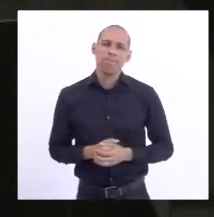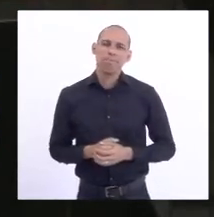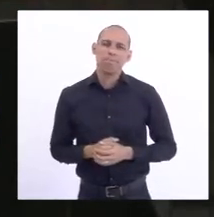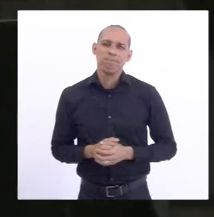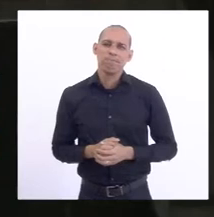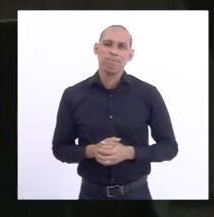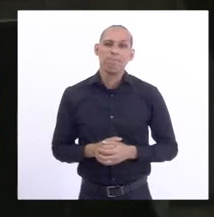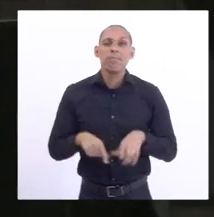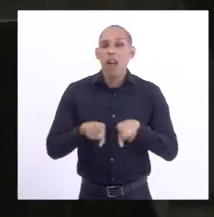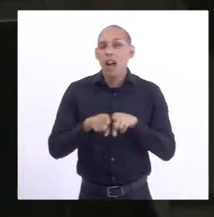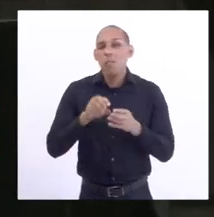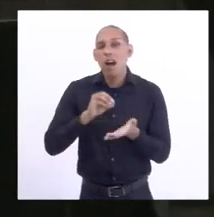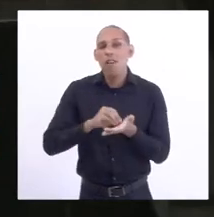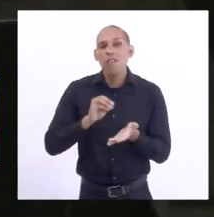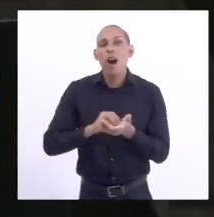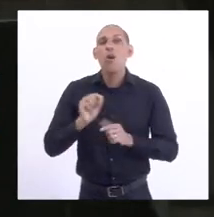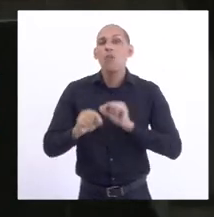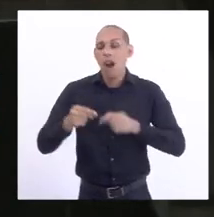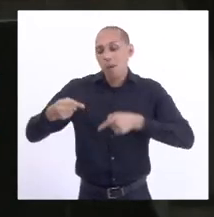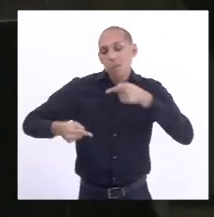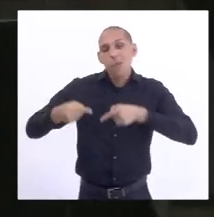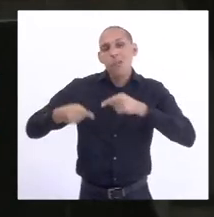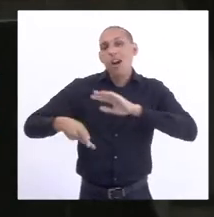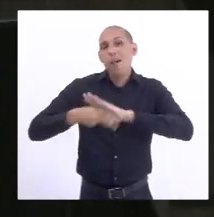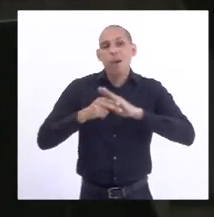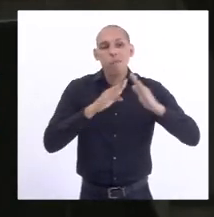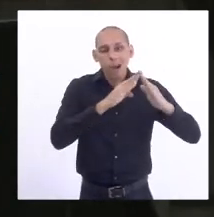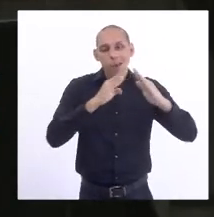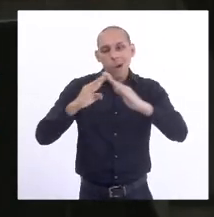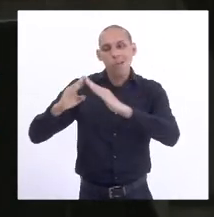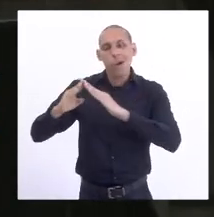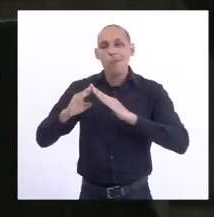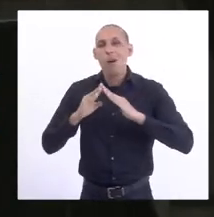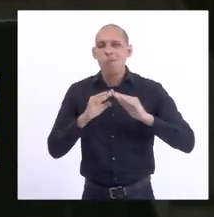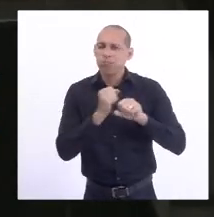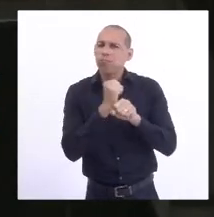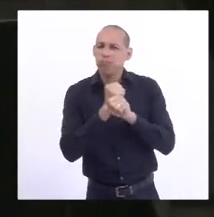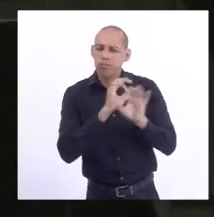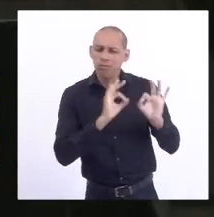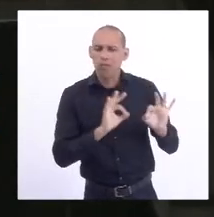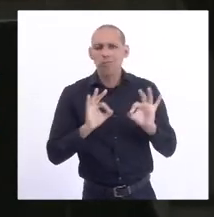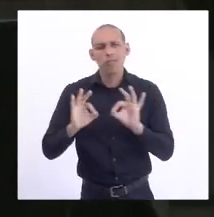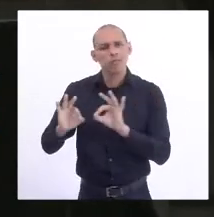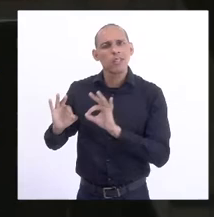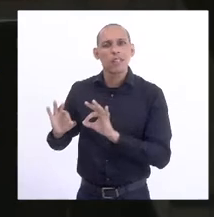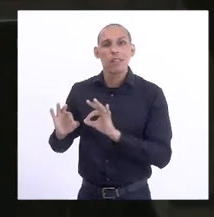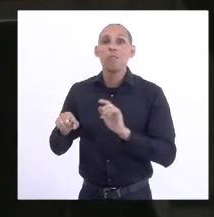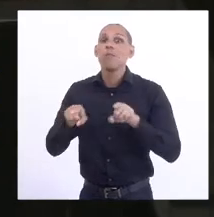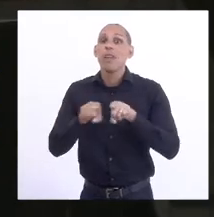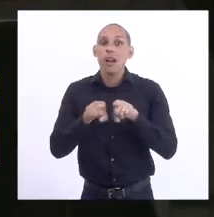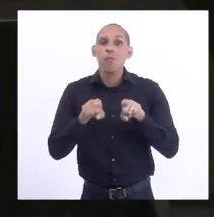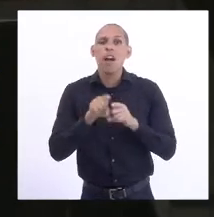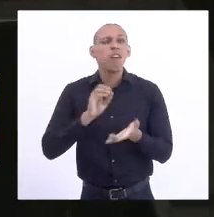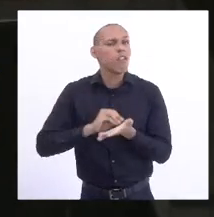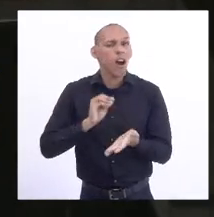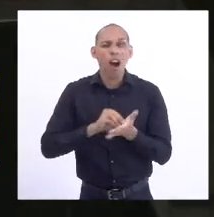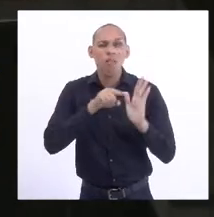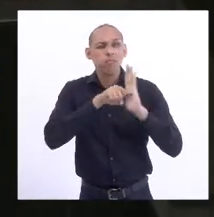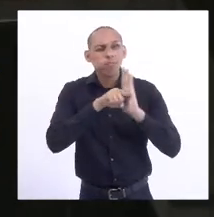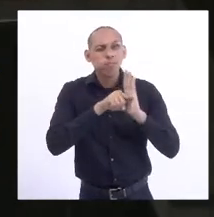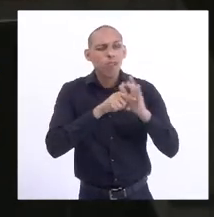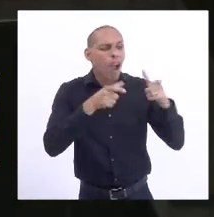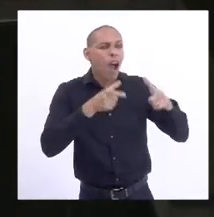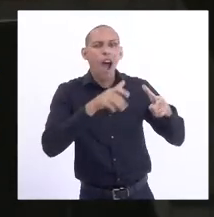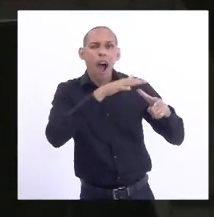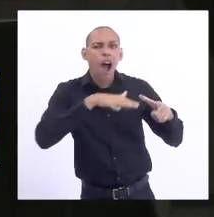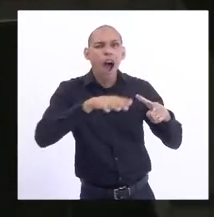a ausência de política habitacional, a ausência de análise de áreas de risco, com